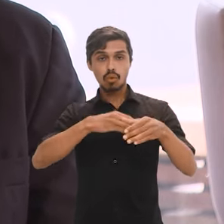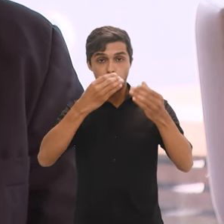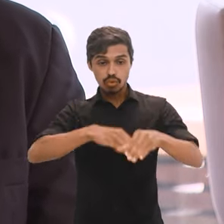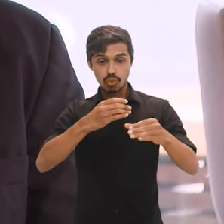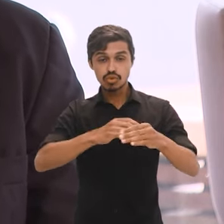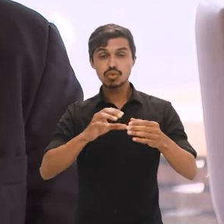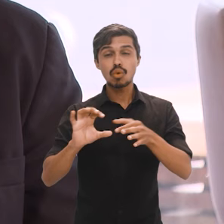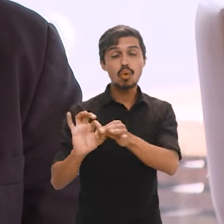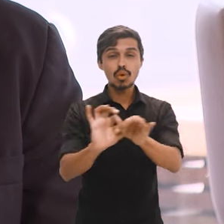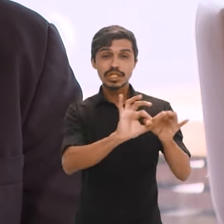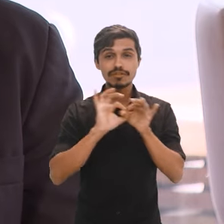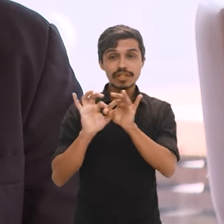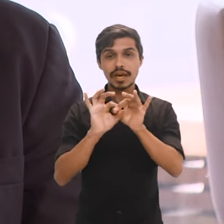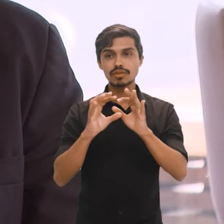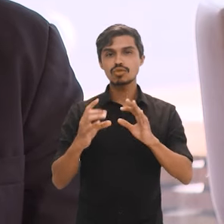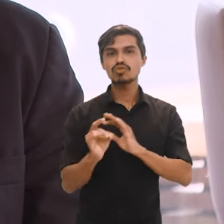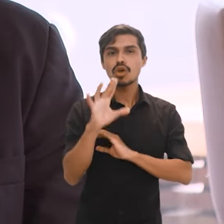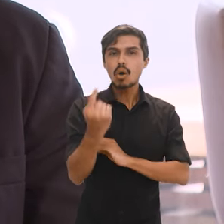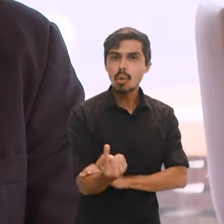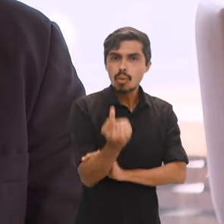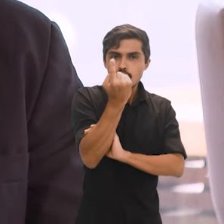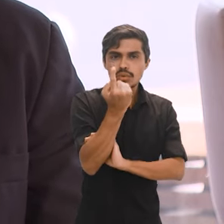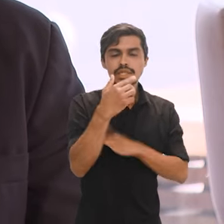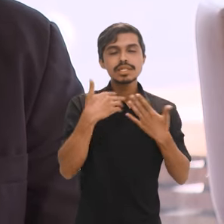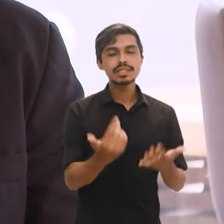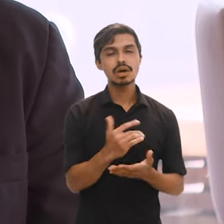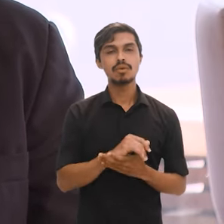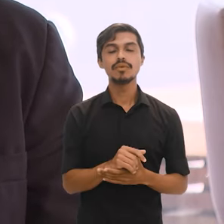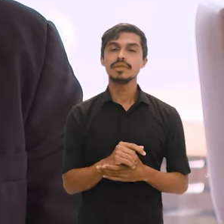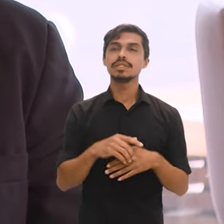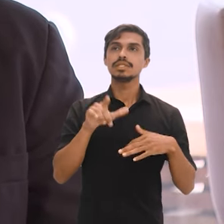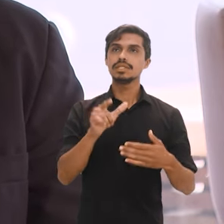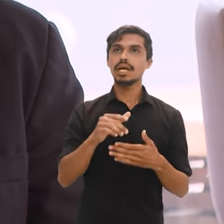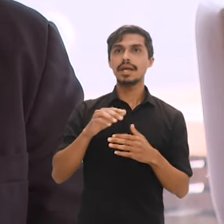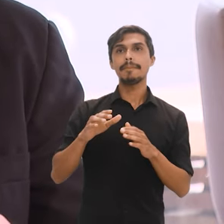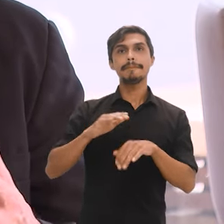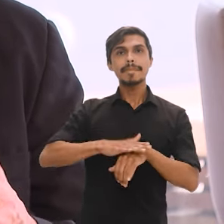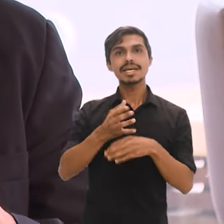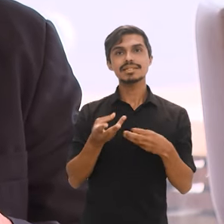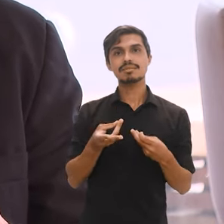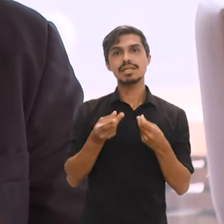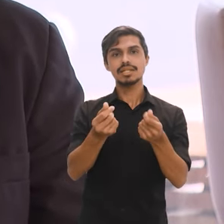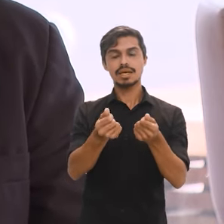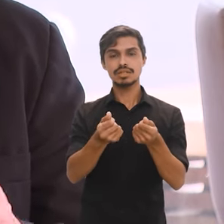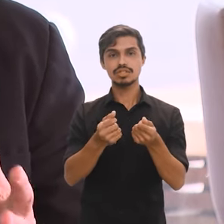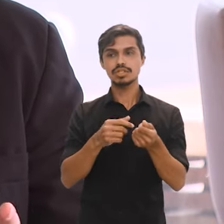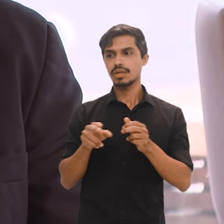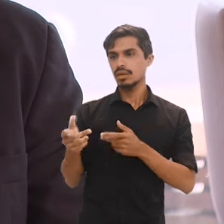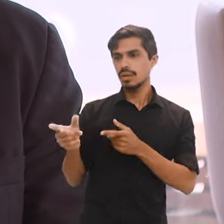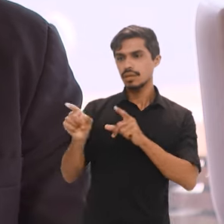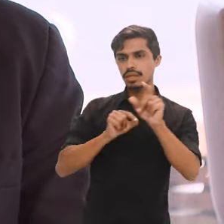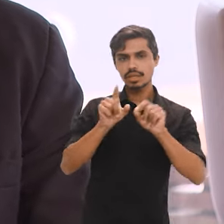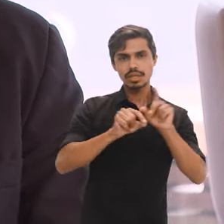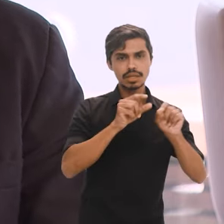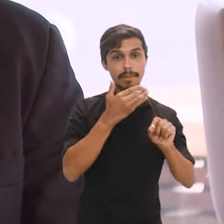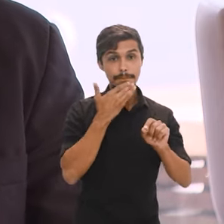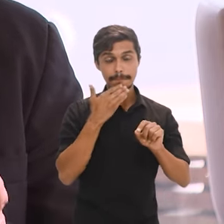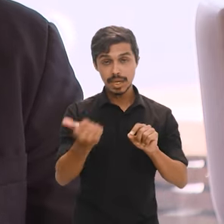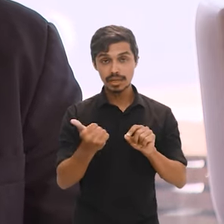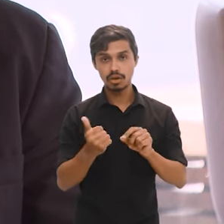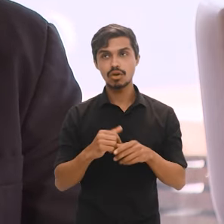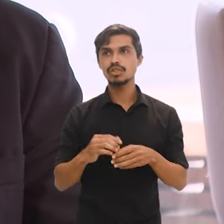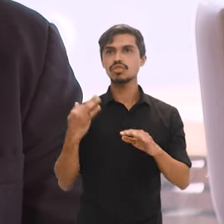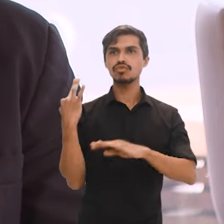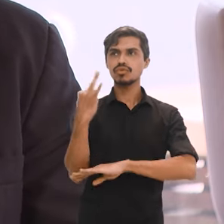federal, que nos parece muito importante e apropriado, buscando, justamente, adequar melhor a seleção dos